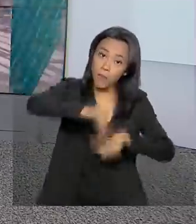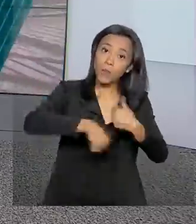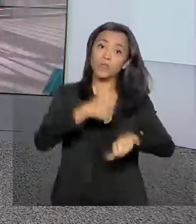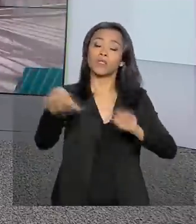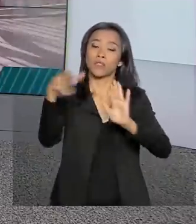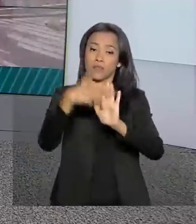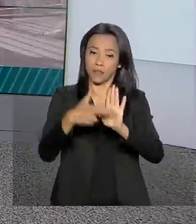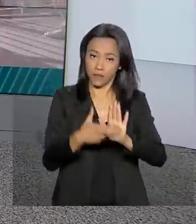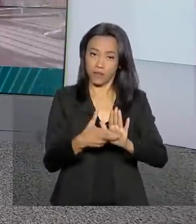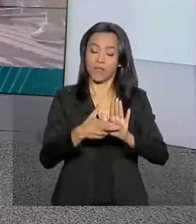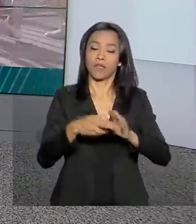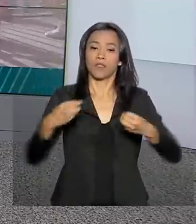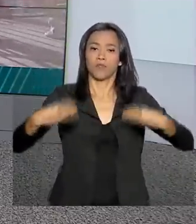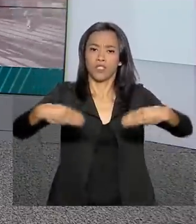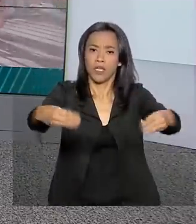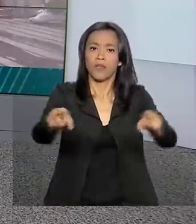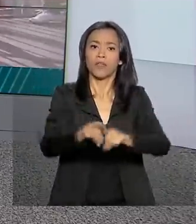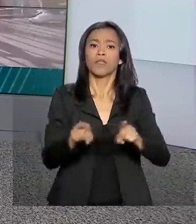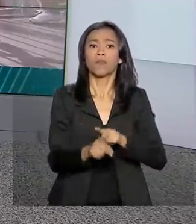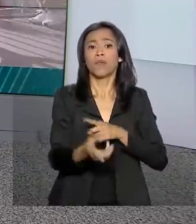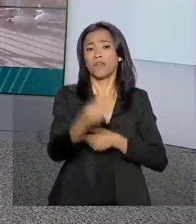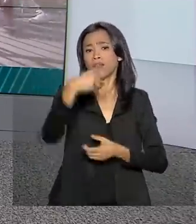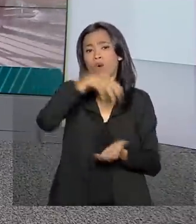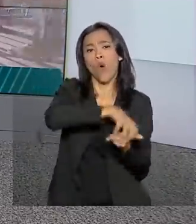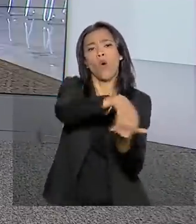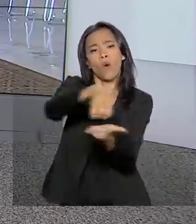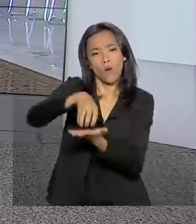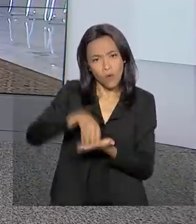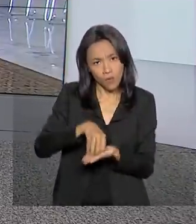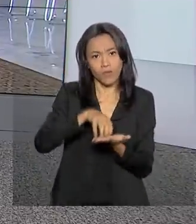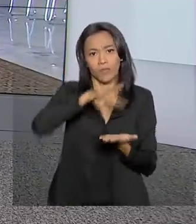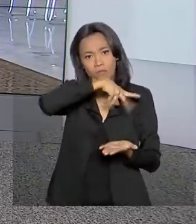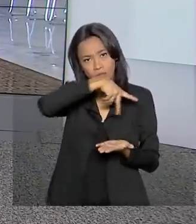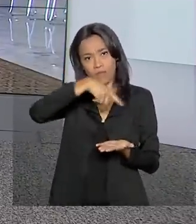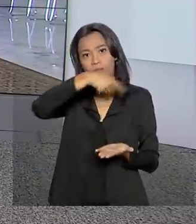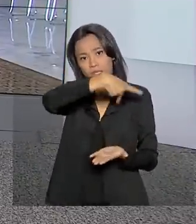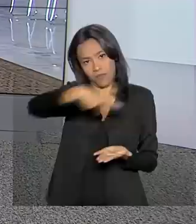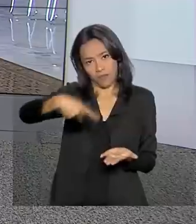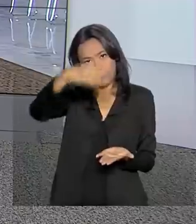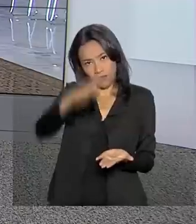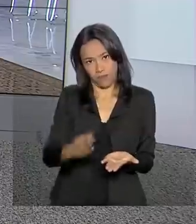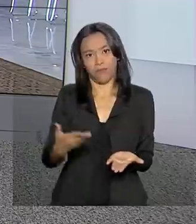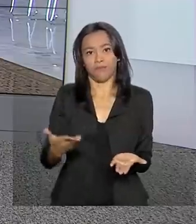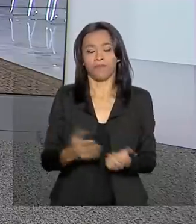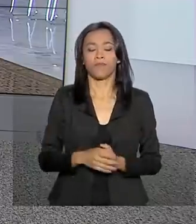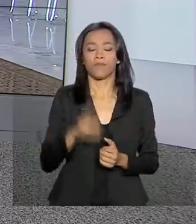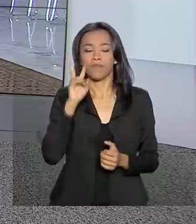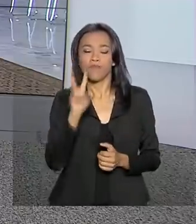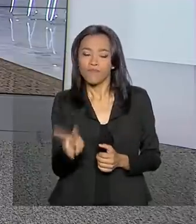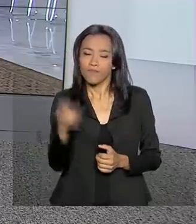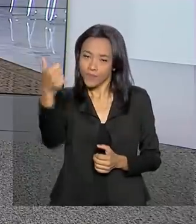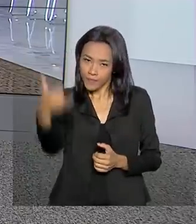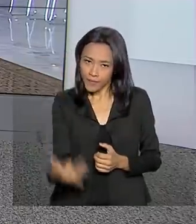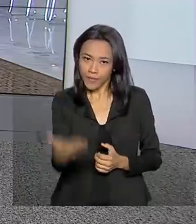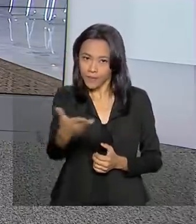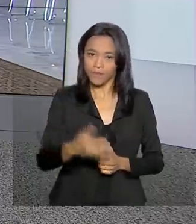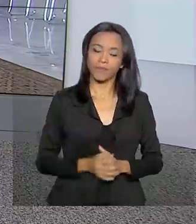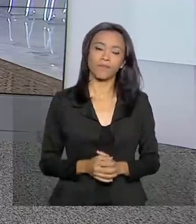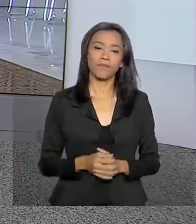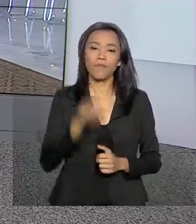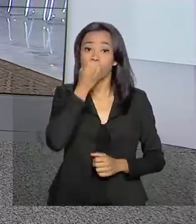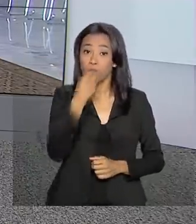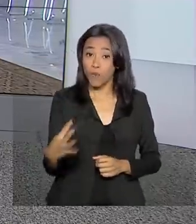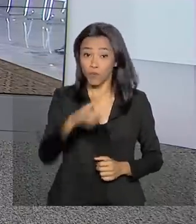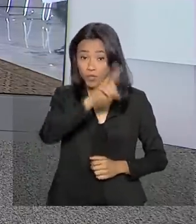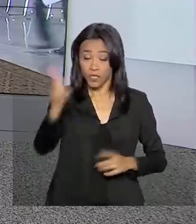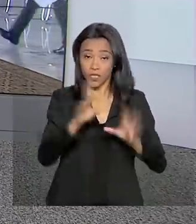presidência da República. A repórter Selma Dias tem ao vivo mais informações para a gente. Oi, Selma, bom dia para você. Oi, Carla, bom dia